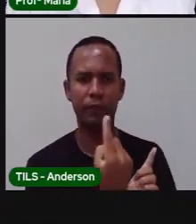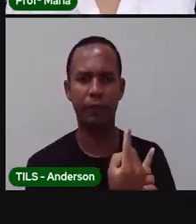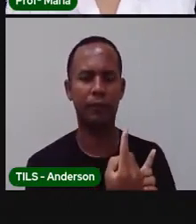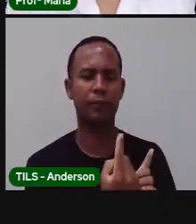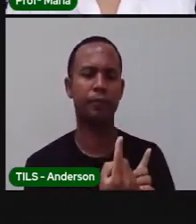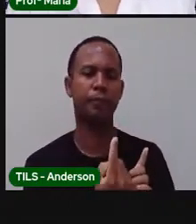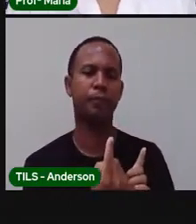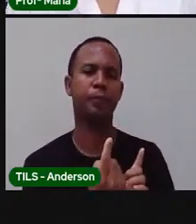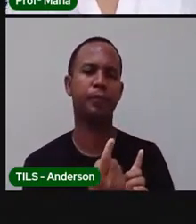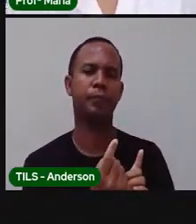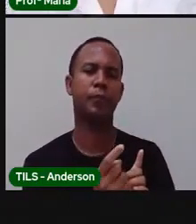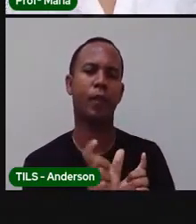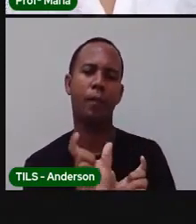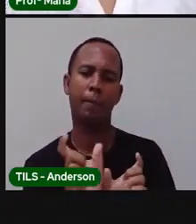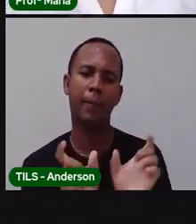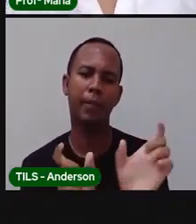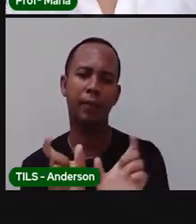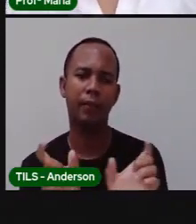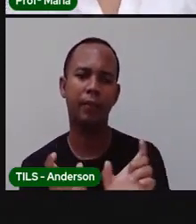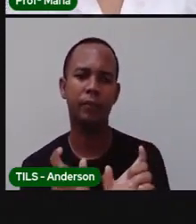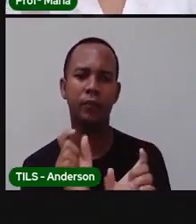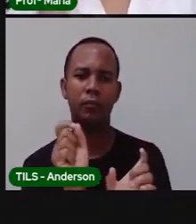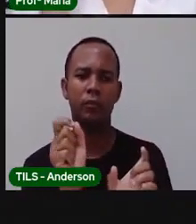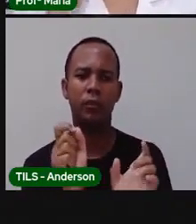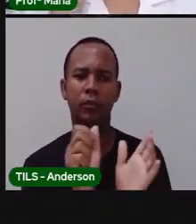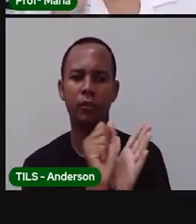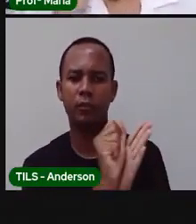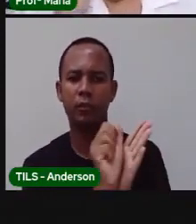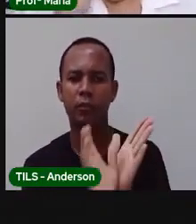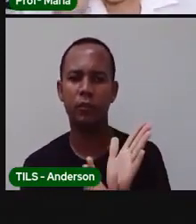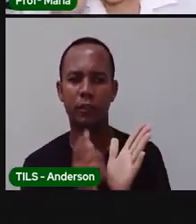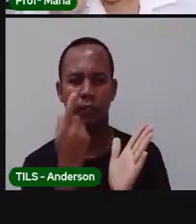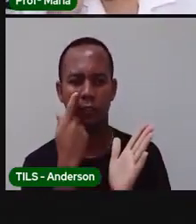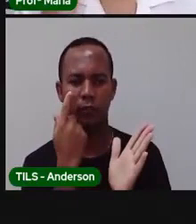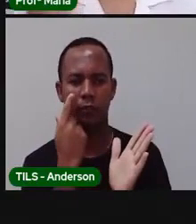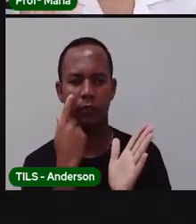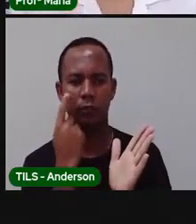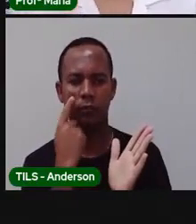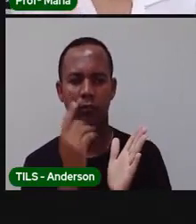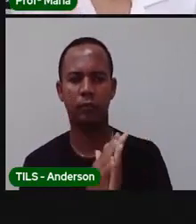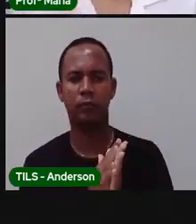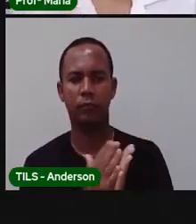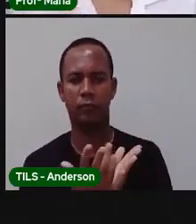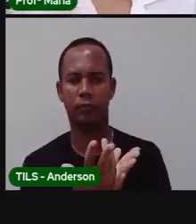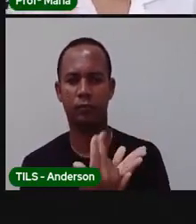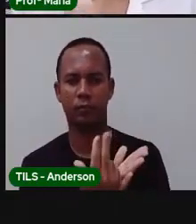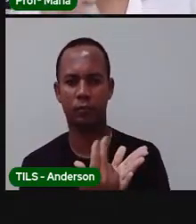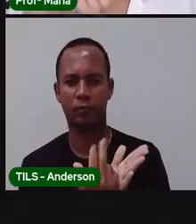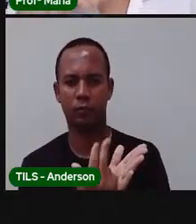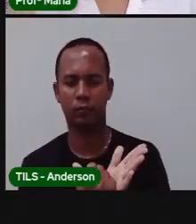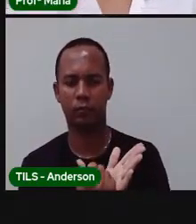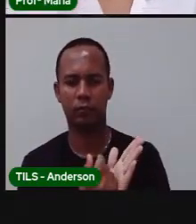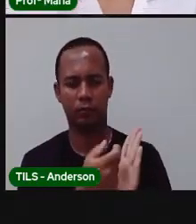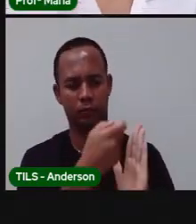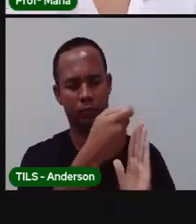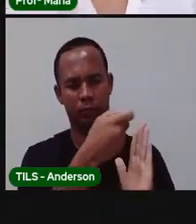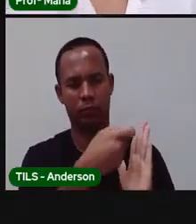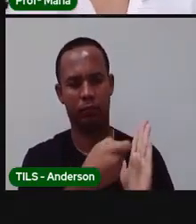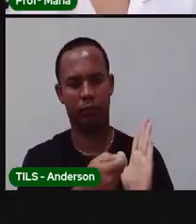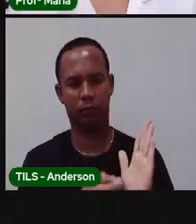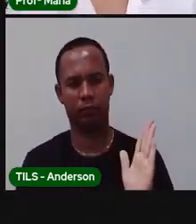classificar, certo? Atividade complementar aí para vocês. Desenha a tabela abaixo no caderno. Você vai